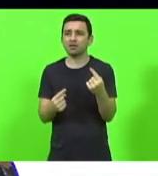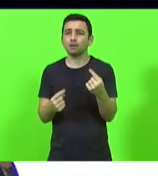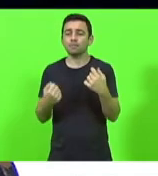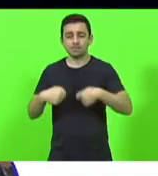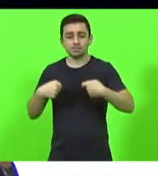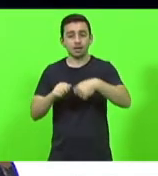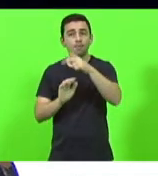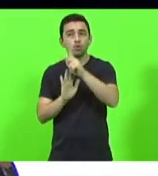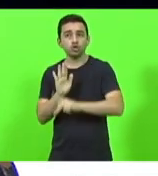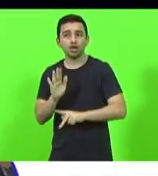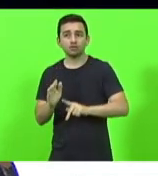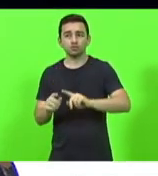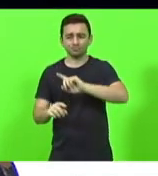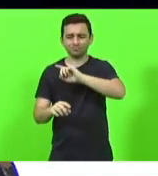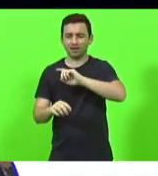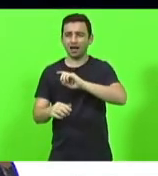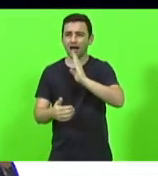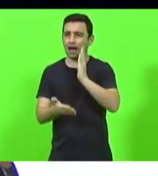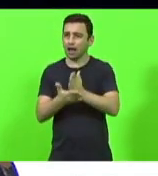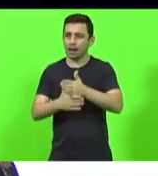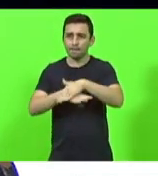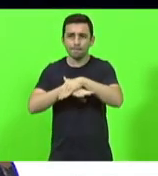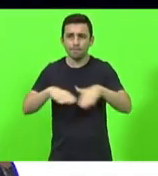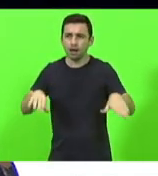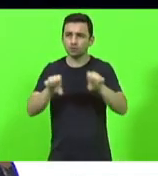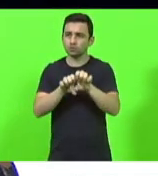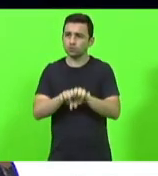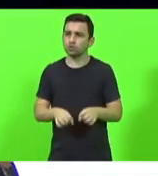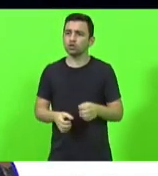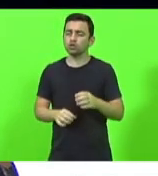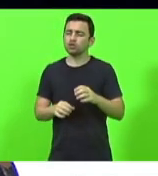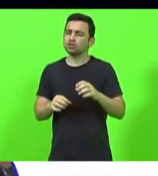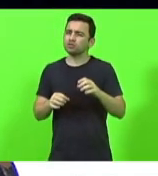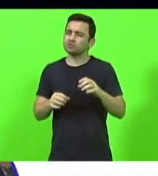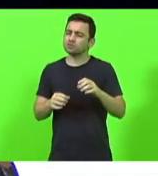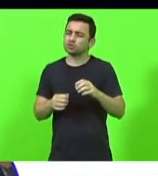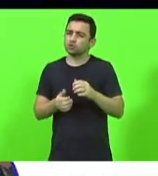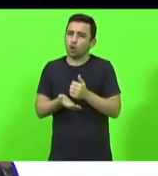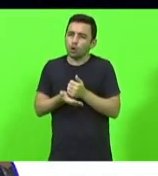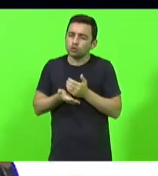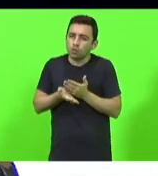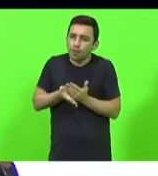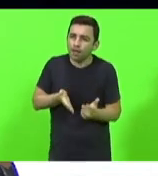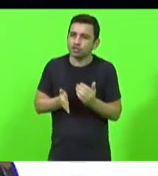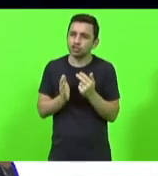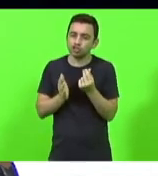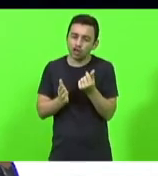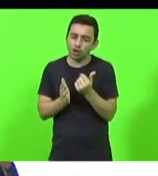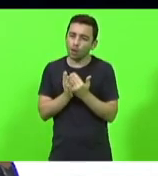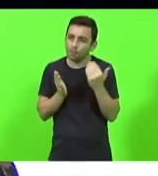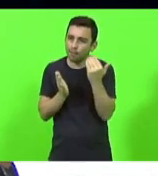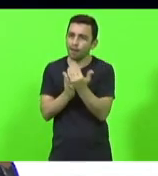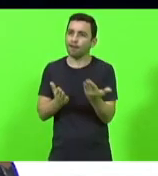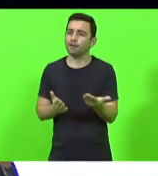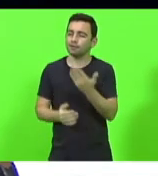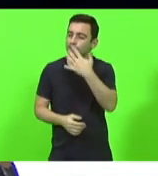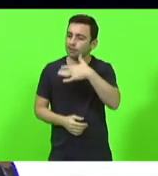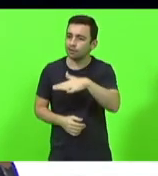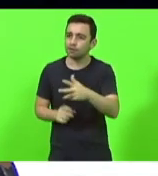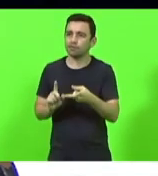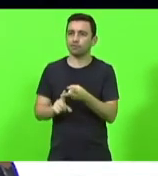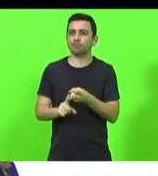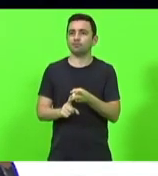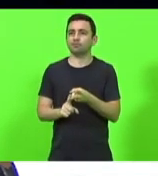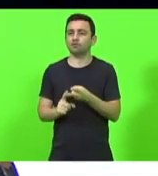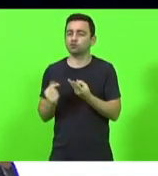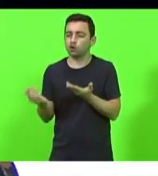eliminam essas estruturas, para sobrar mais dinheiro para nossas crianças, para nossos jovens, para nossos idosos, sobrar mais dinheiro